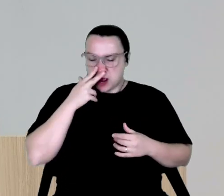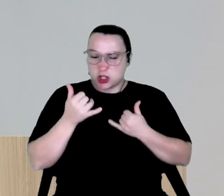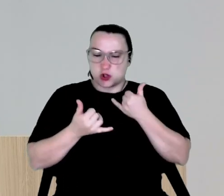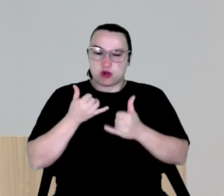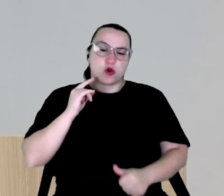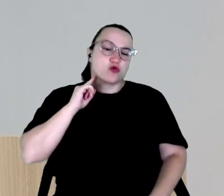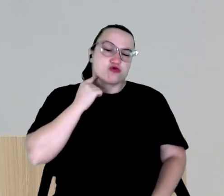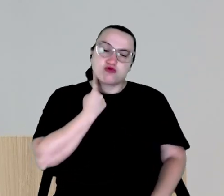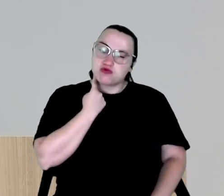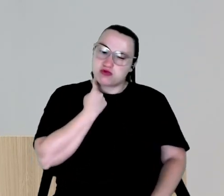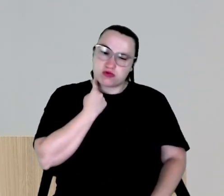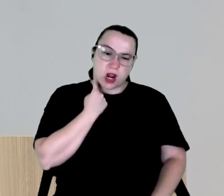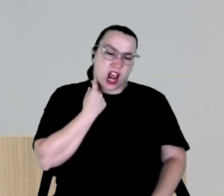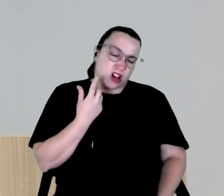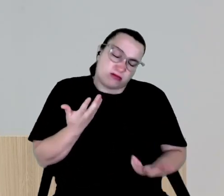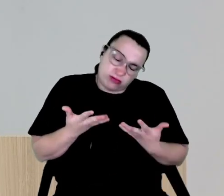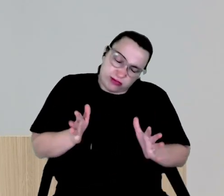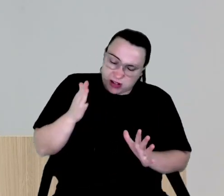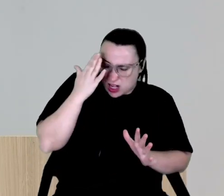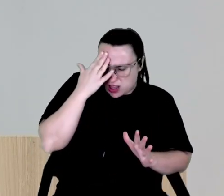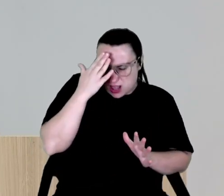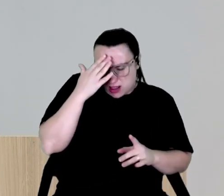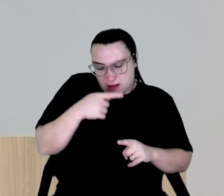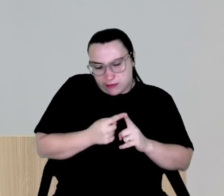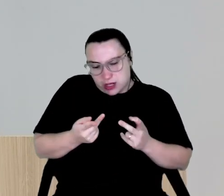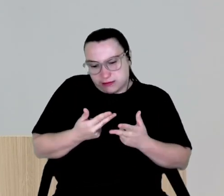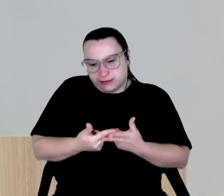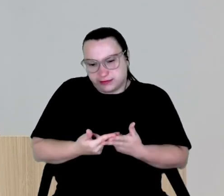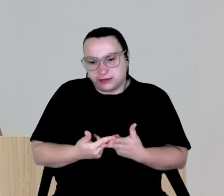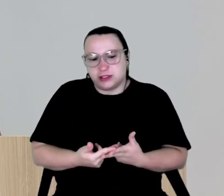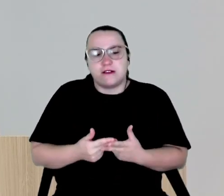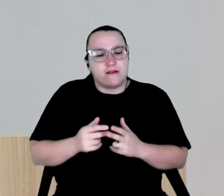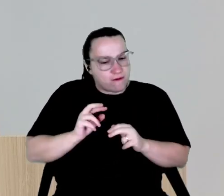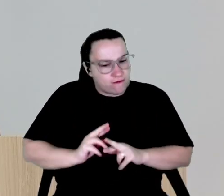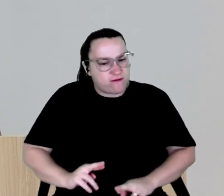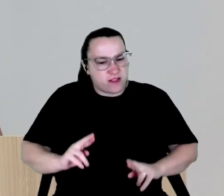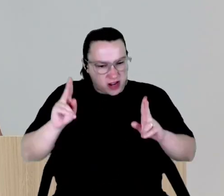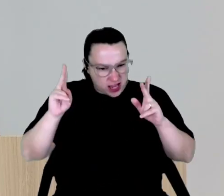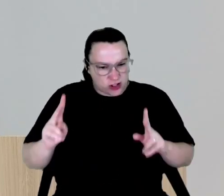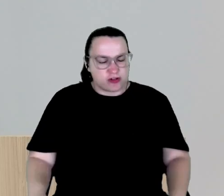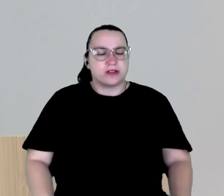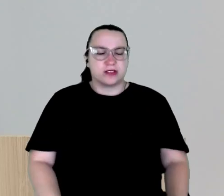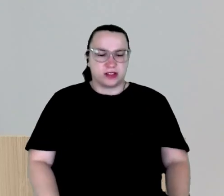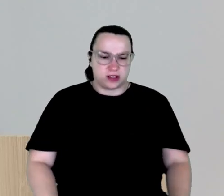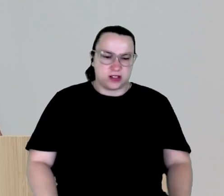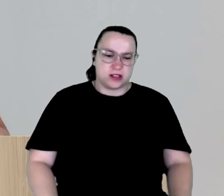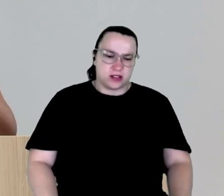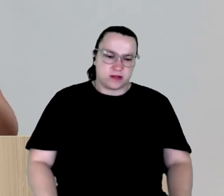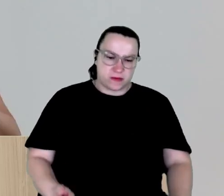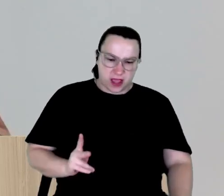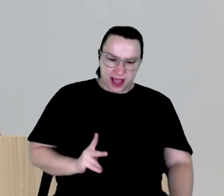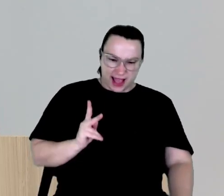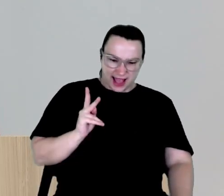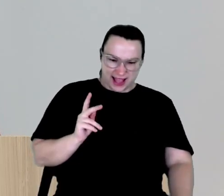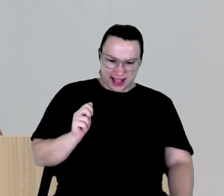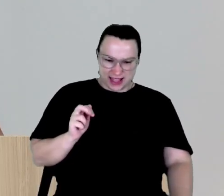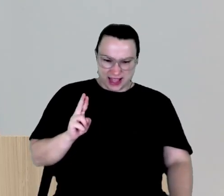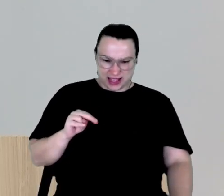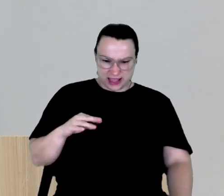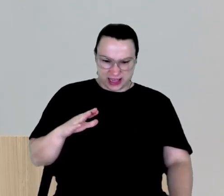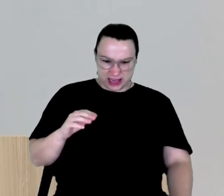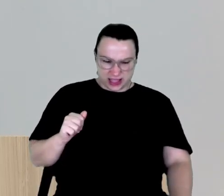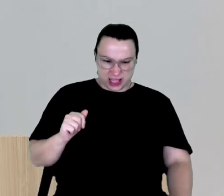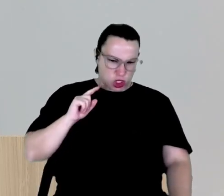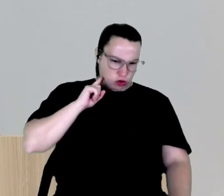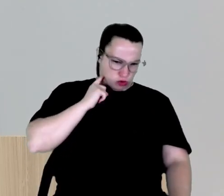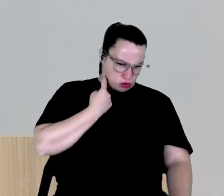gostaria de ter entendido. Mas eu entendi. E vai ser diferente. Vai ser muito diferente. Não que a Karina vai se tornar uma sujeira igual